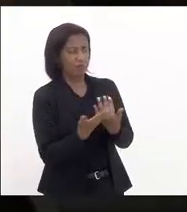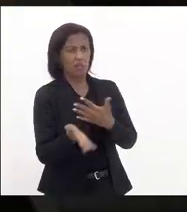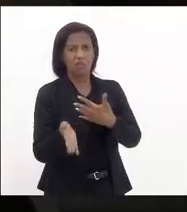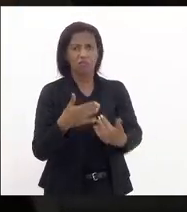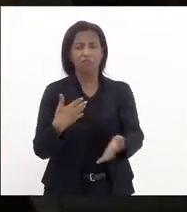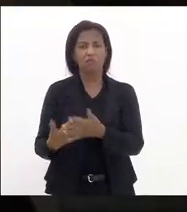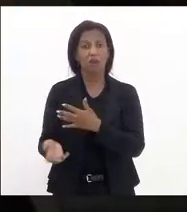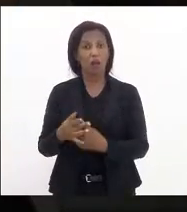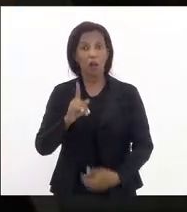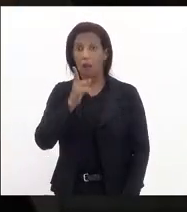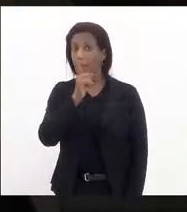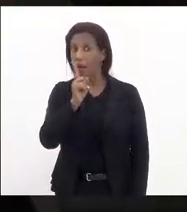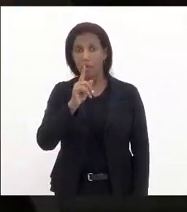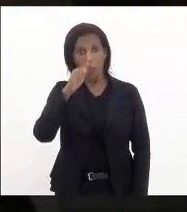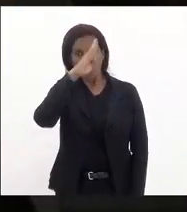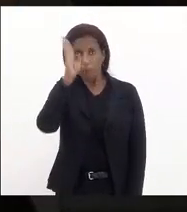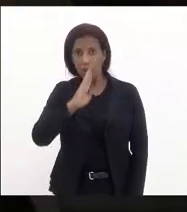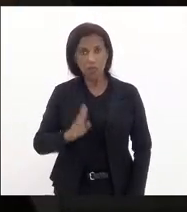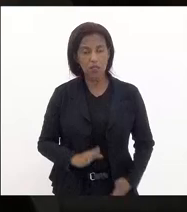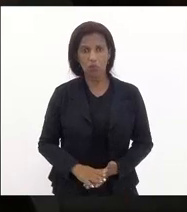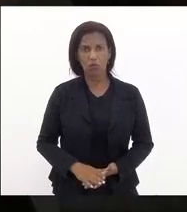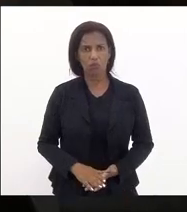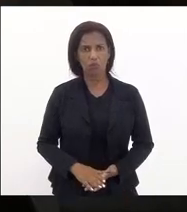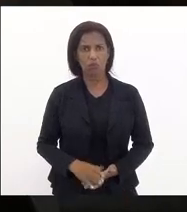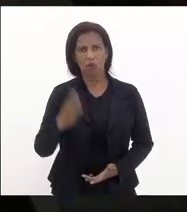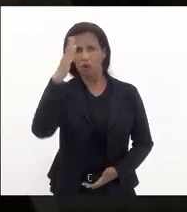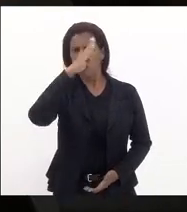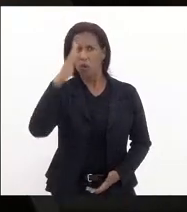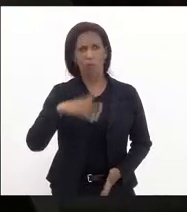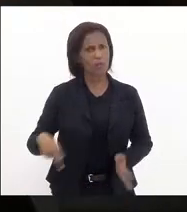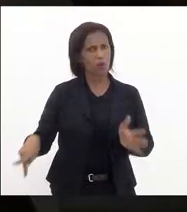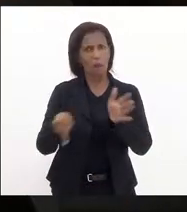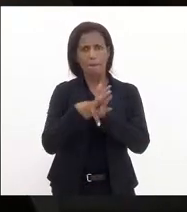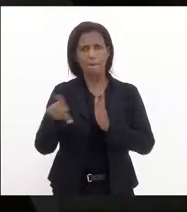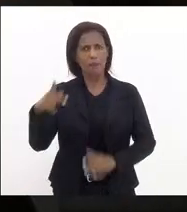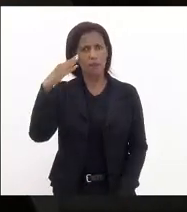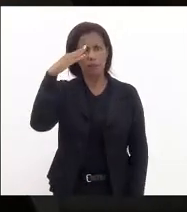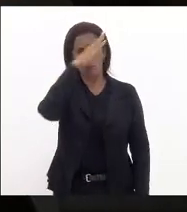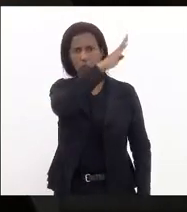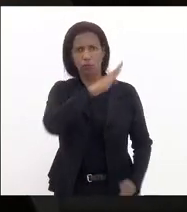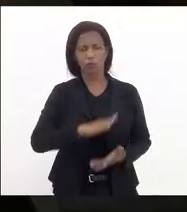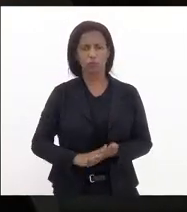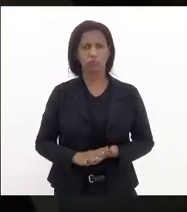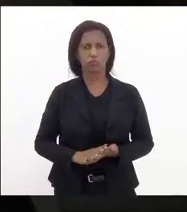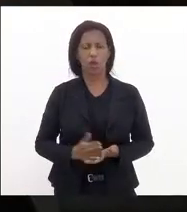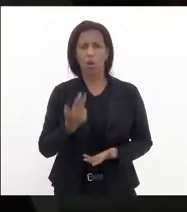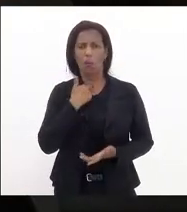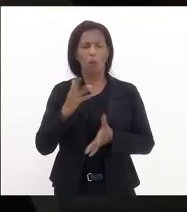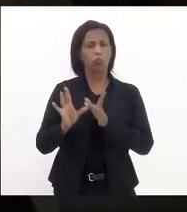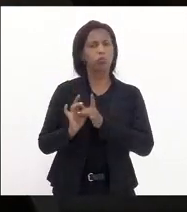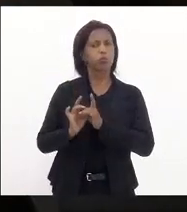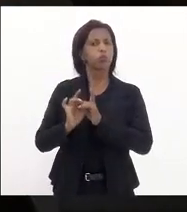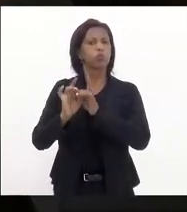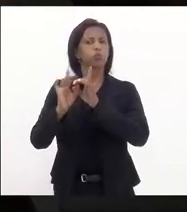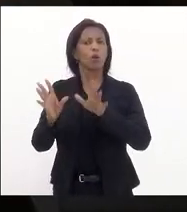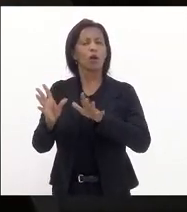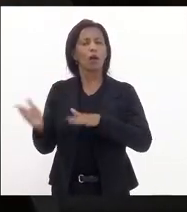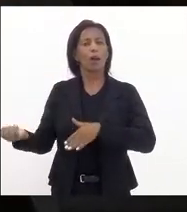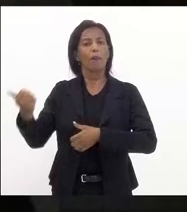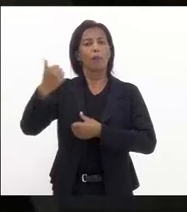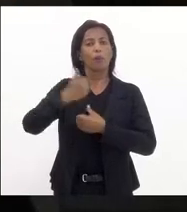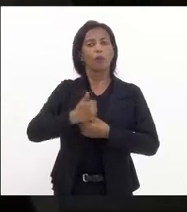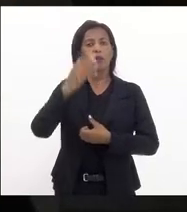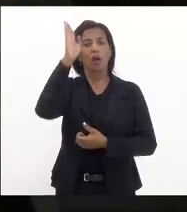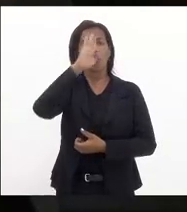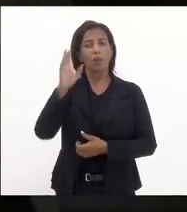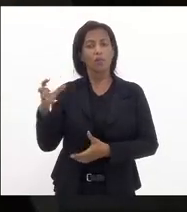quer que seja mas não o Brasil o Brasil não lhe pertence ele não está autorizado a colocar o Brasil